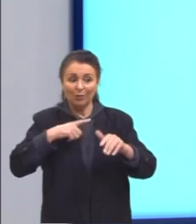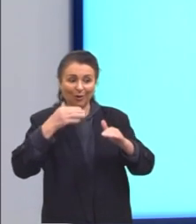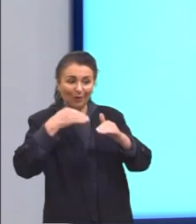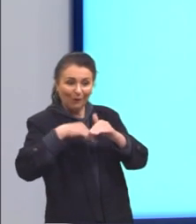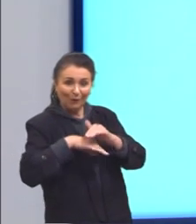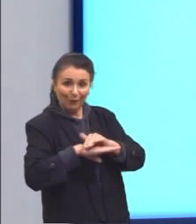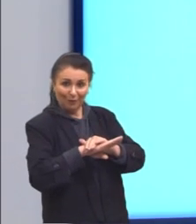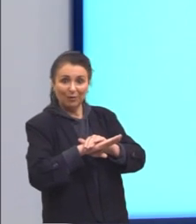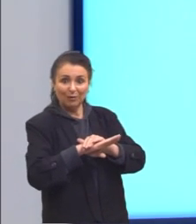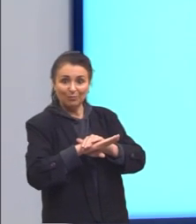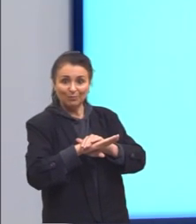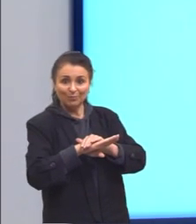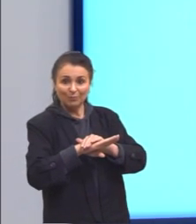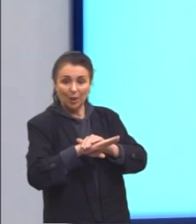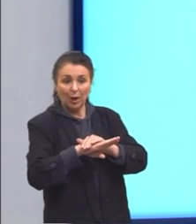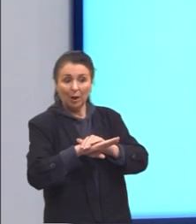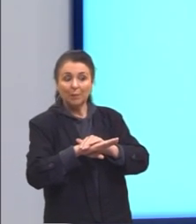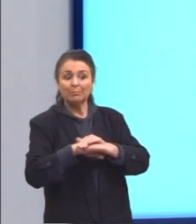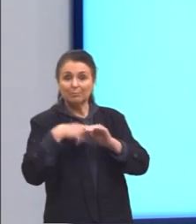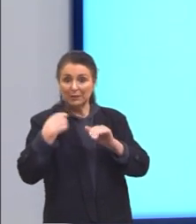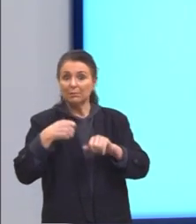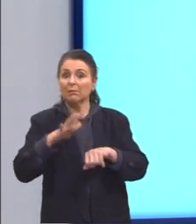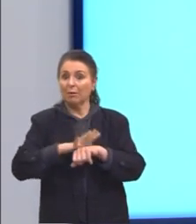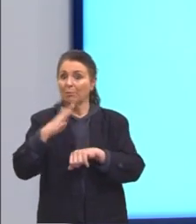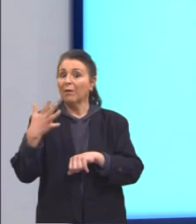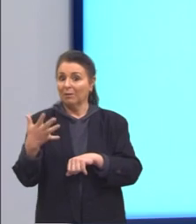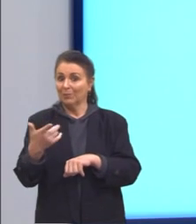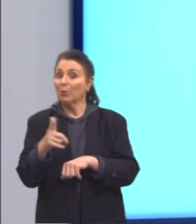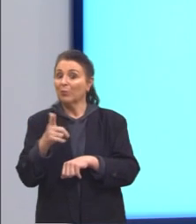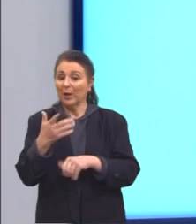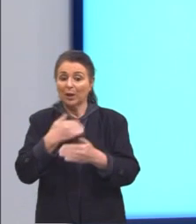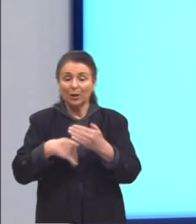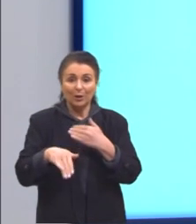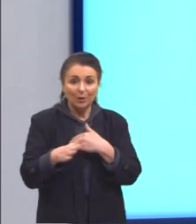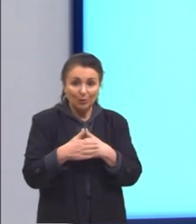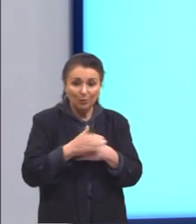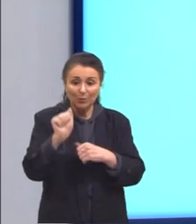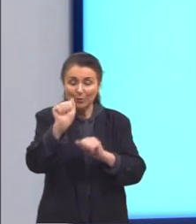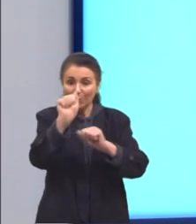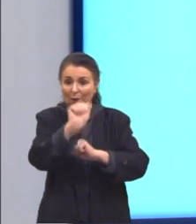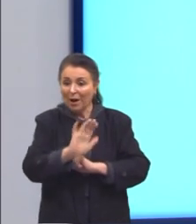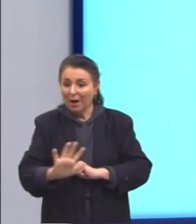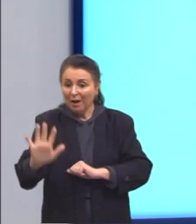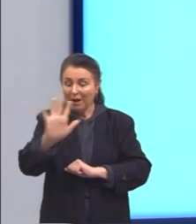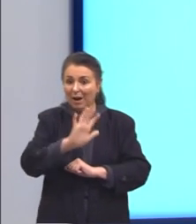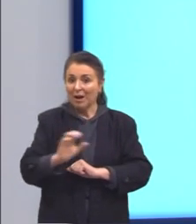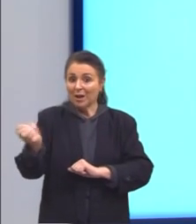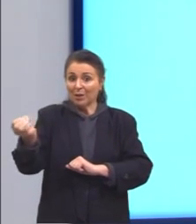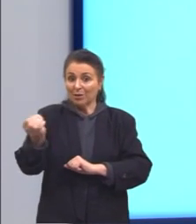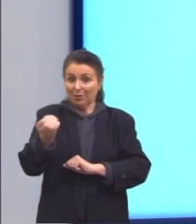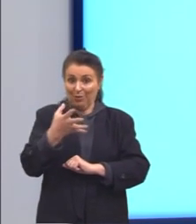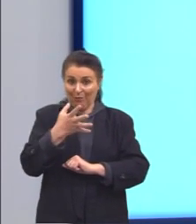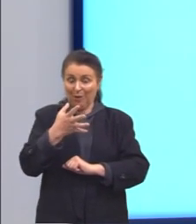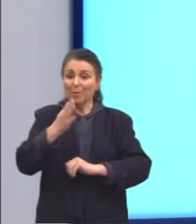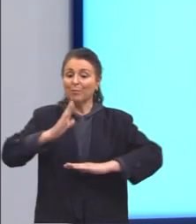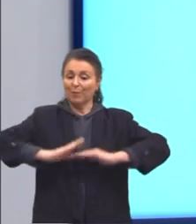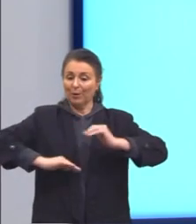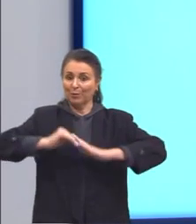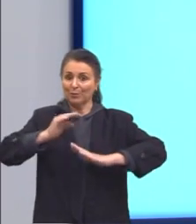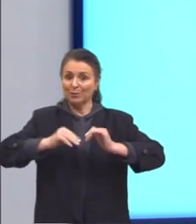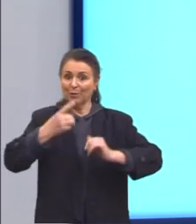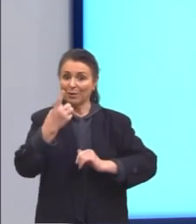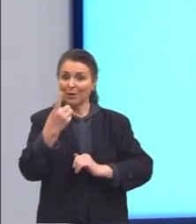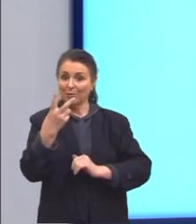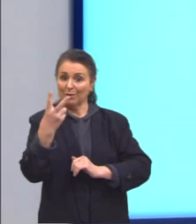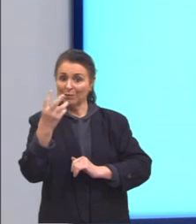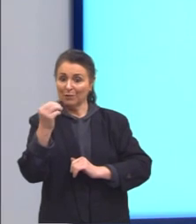estoque não será suficiente, pois a área da nova região a ser pavimentada mede 120